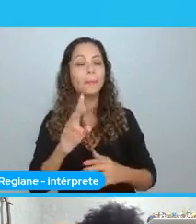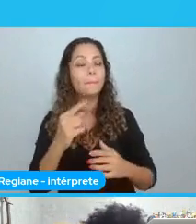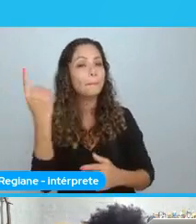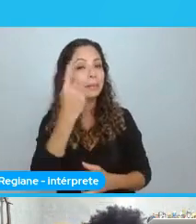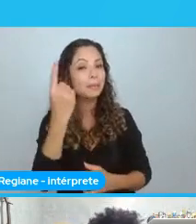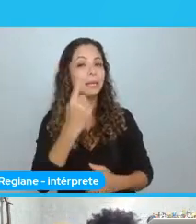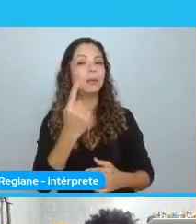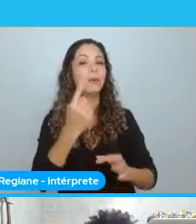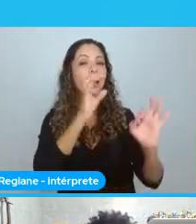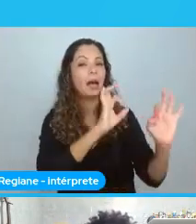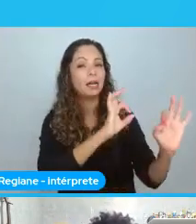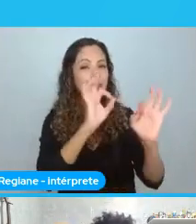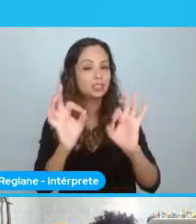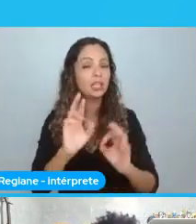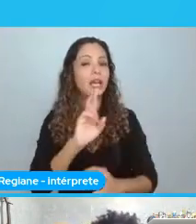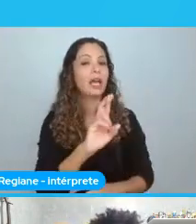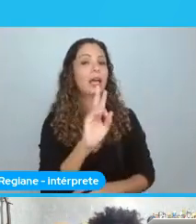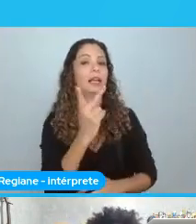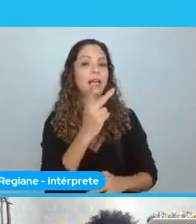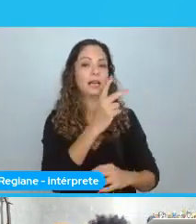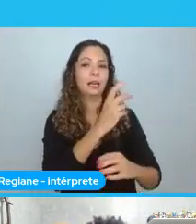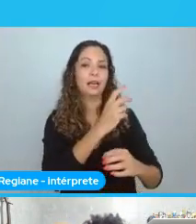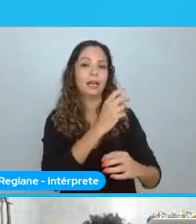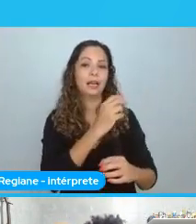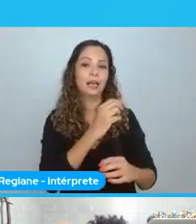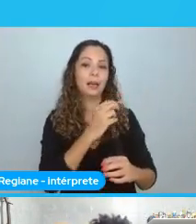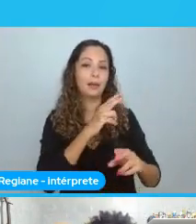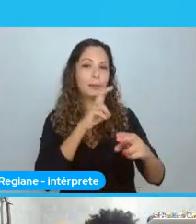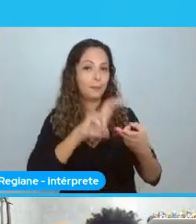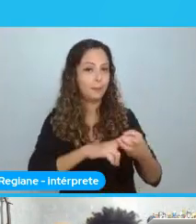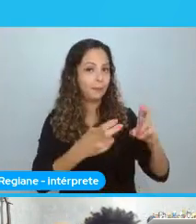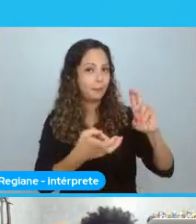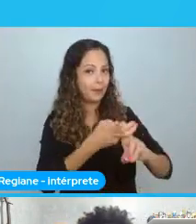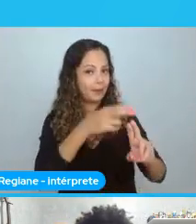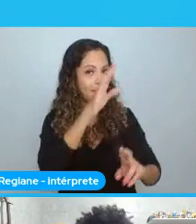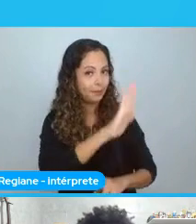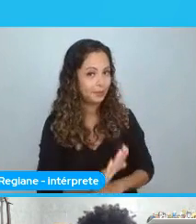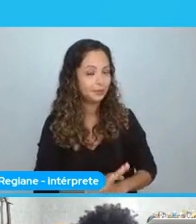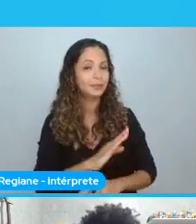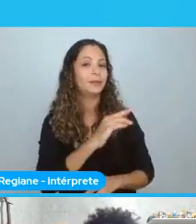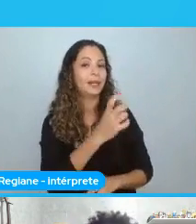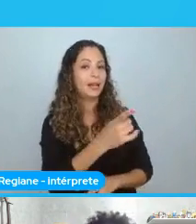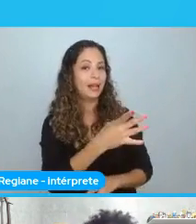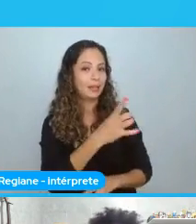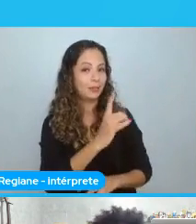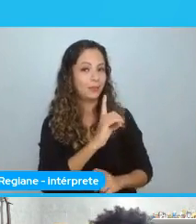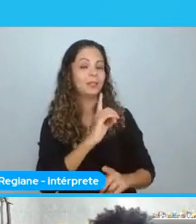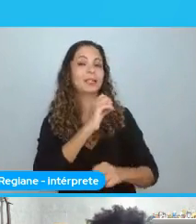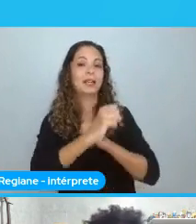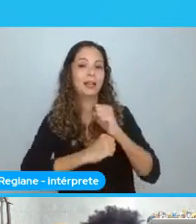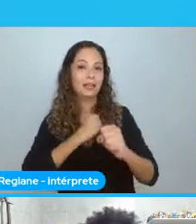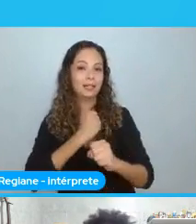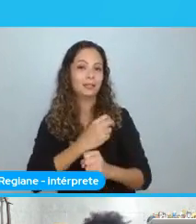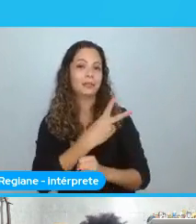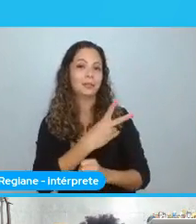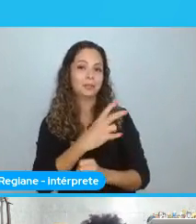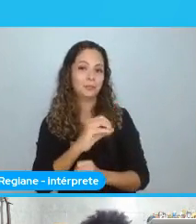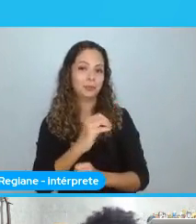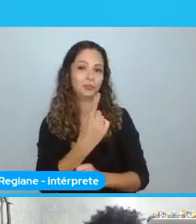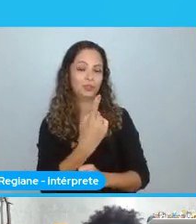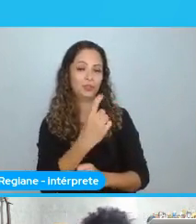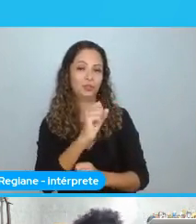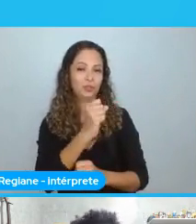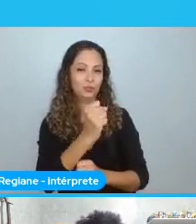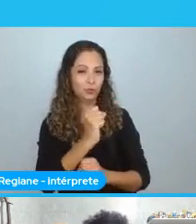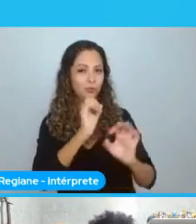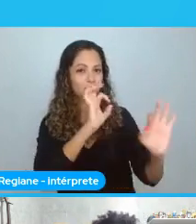2018. Em 2018. Que é a Python Brasil 14. E depois vão e assistam a da TI. Maravilhosa. Andresa, não tenho nem o que dizer.